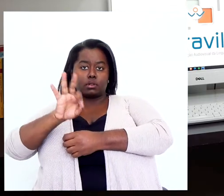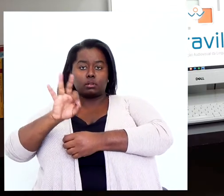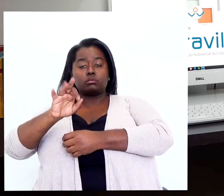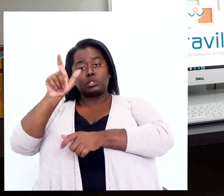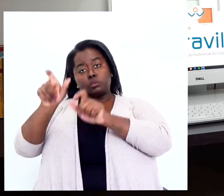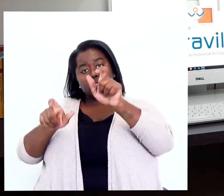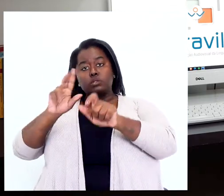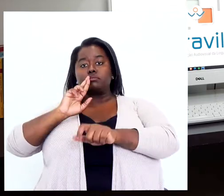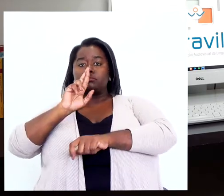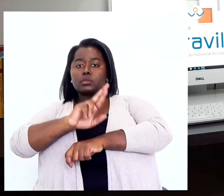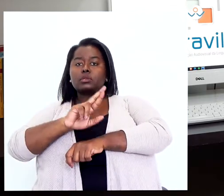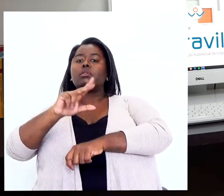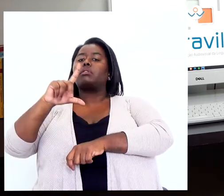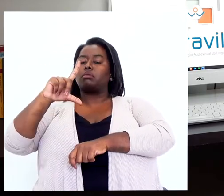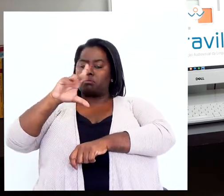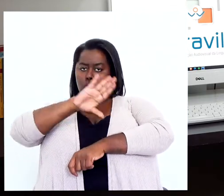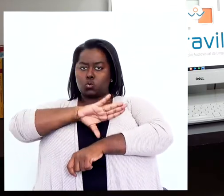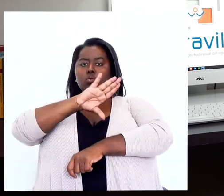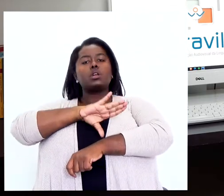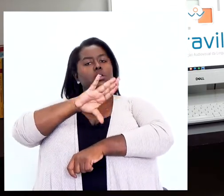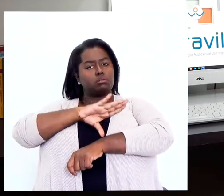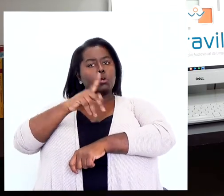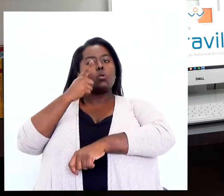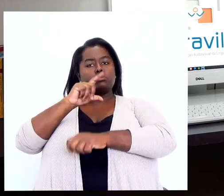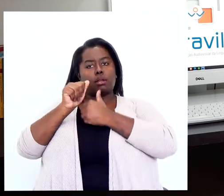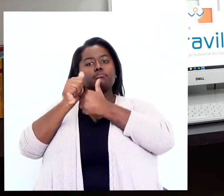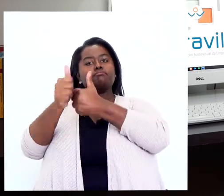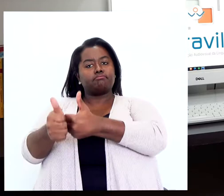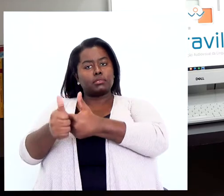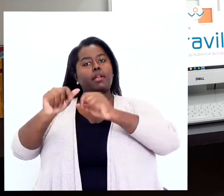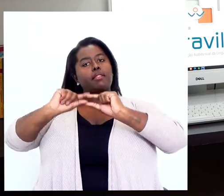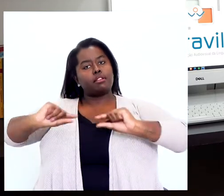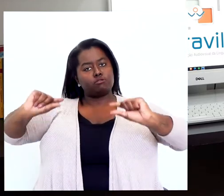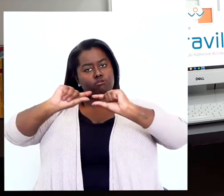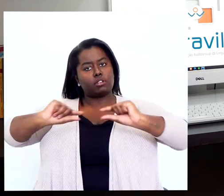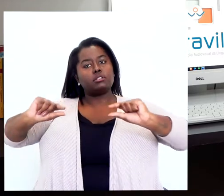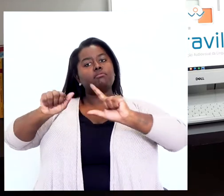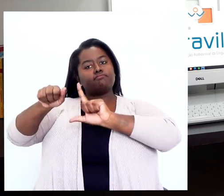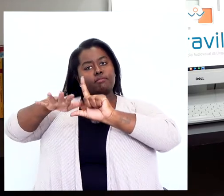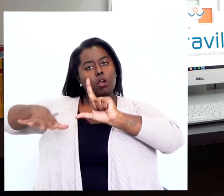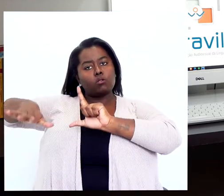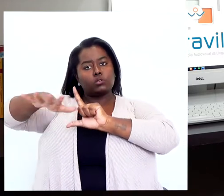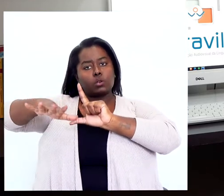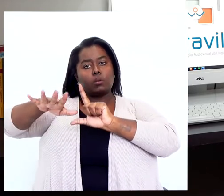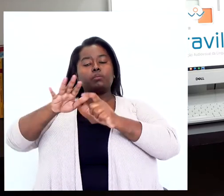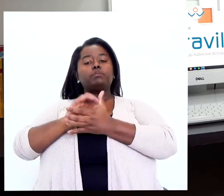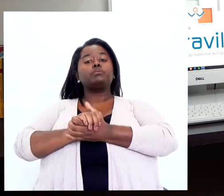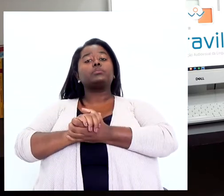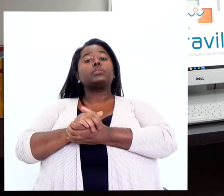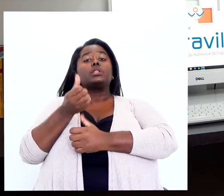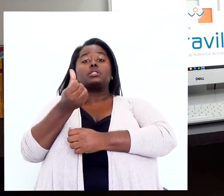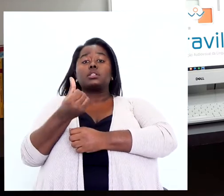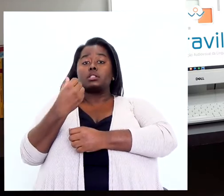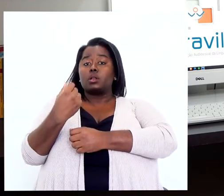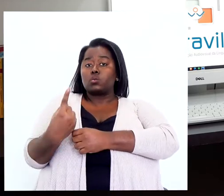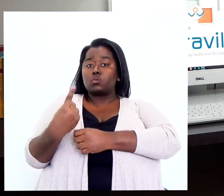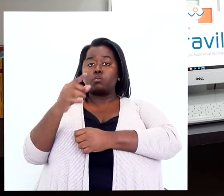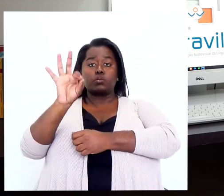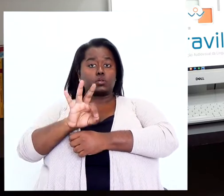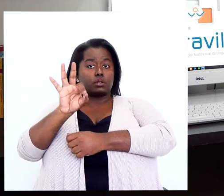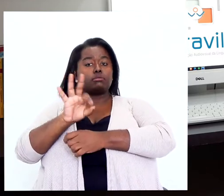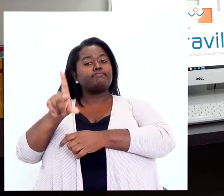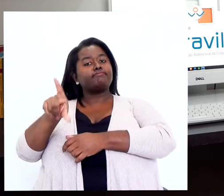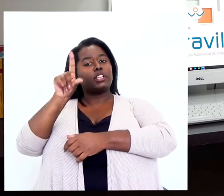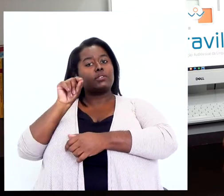possuem domínio da língua portuguesa para acompanhar uma obra audiovisual com legenda. E 61%